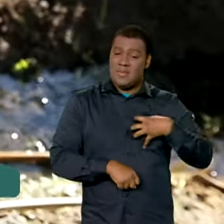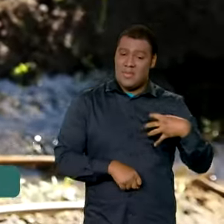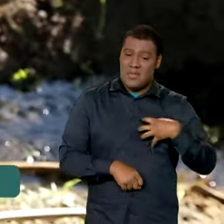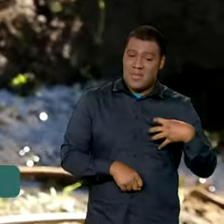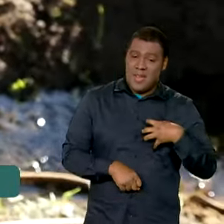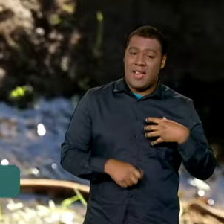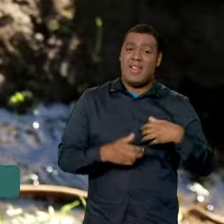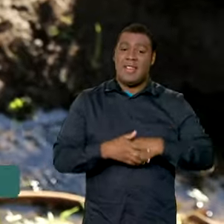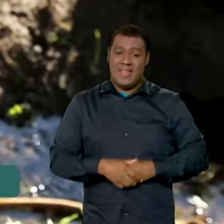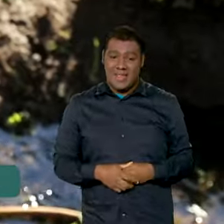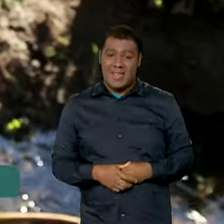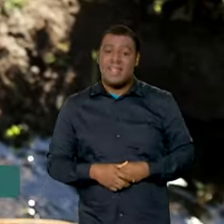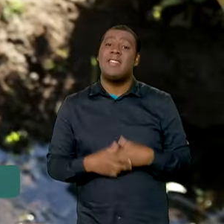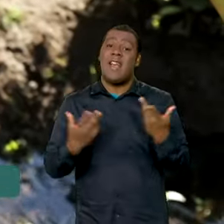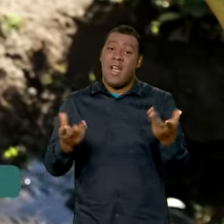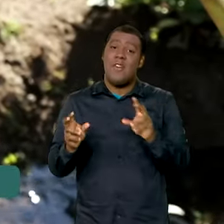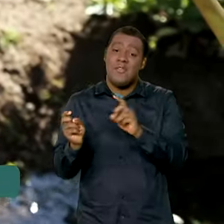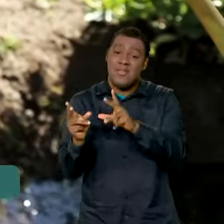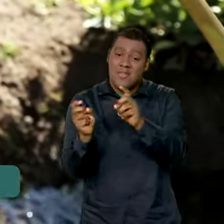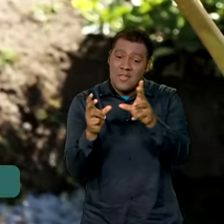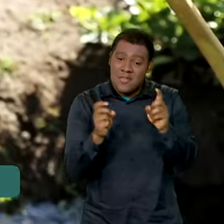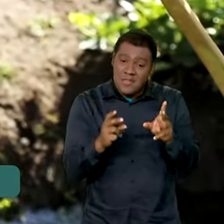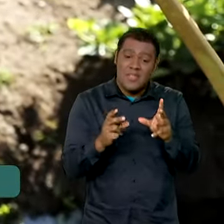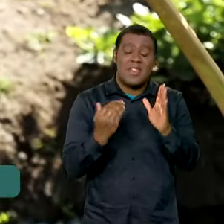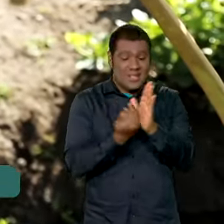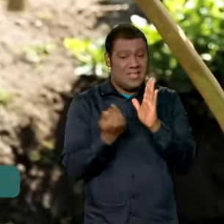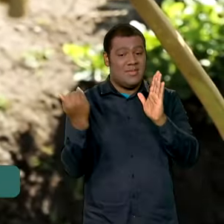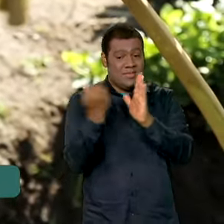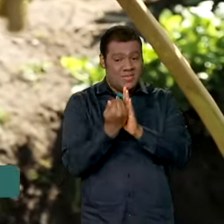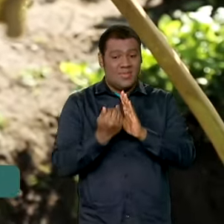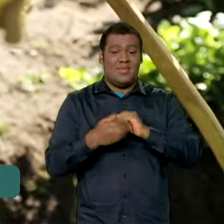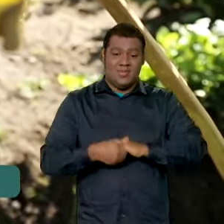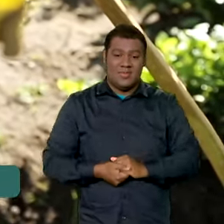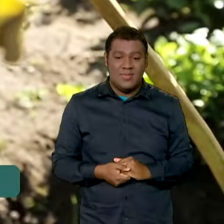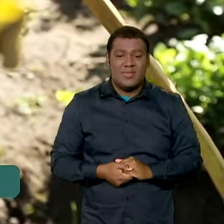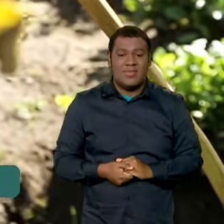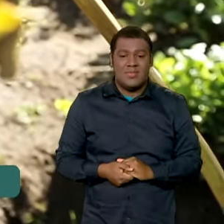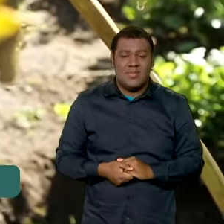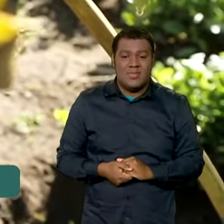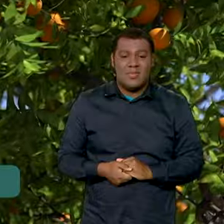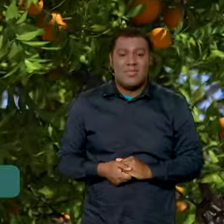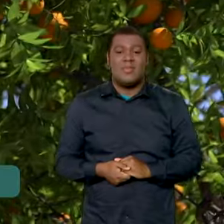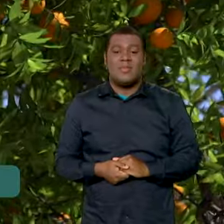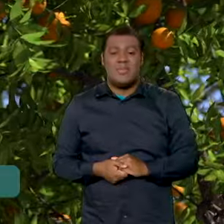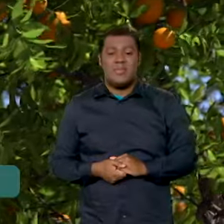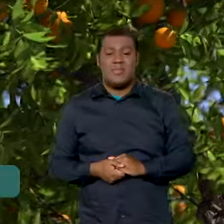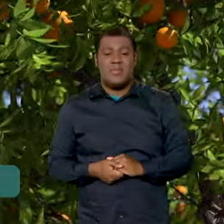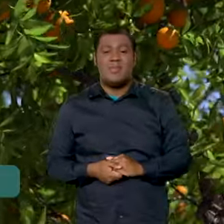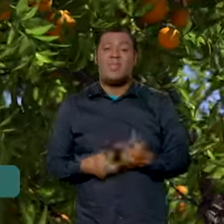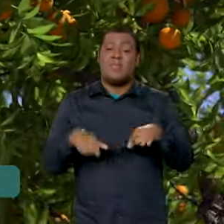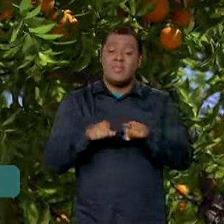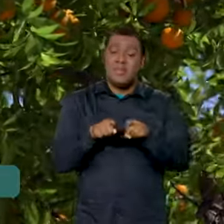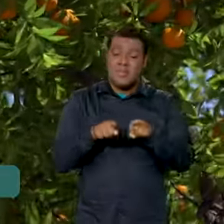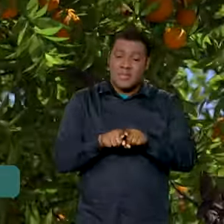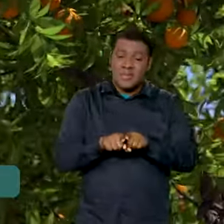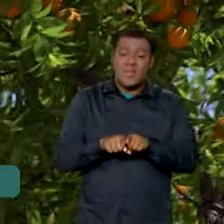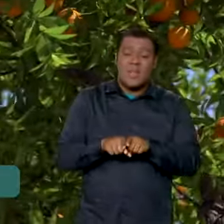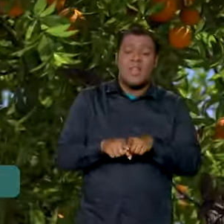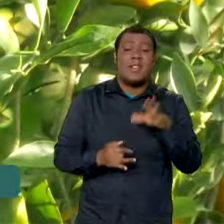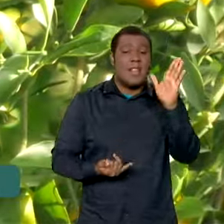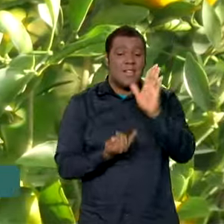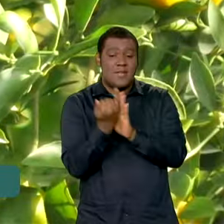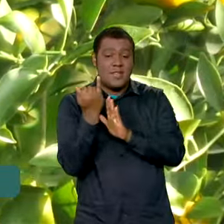e isso derrubou os preços do produto. A redução, em média, chegou a 15%. Outra fruta que teve o preço